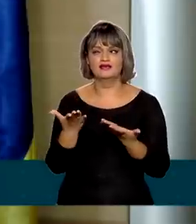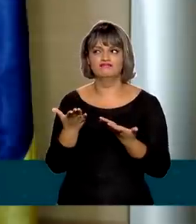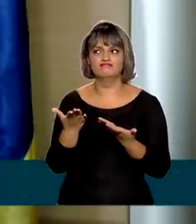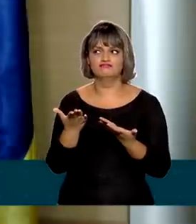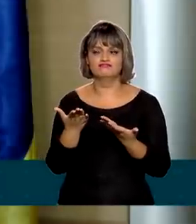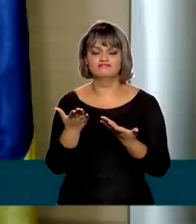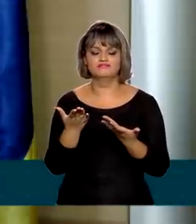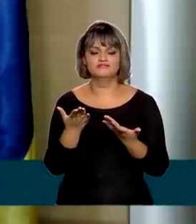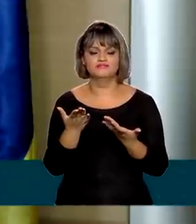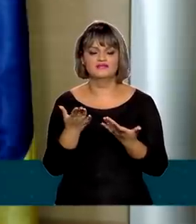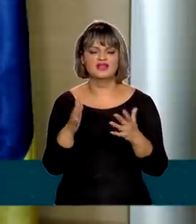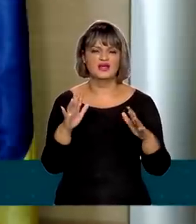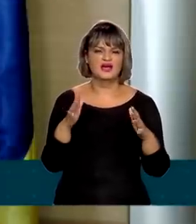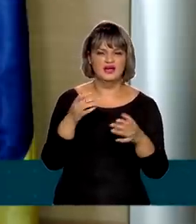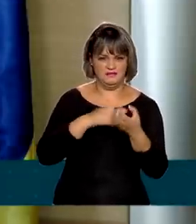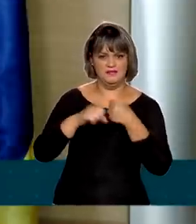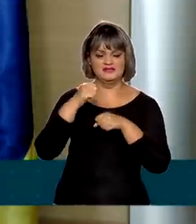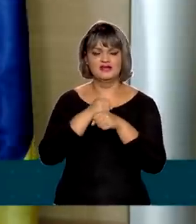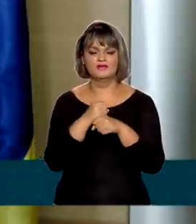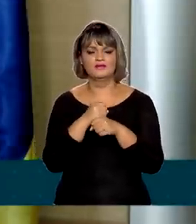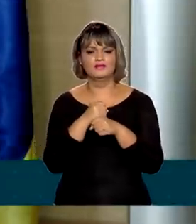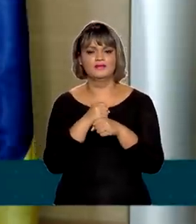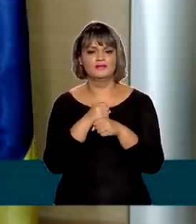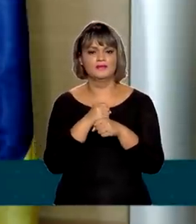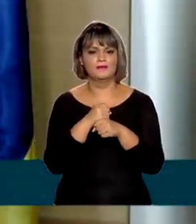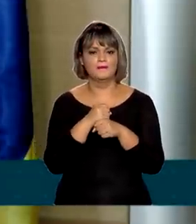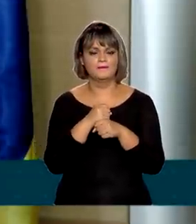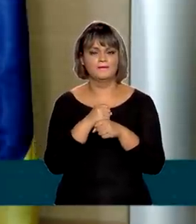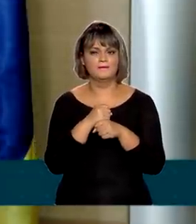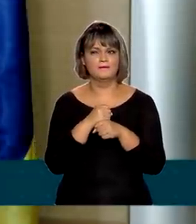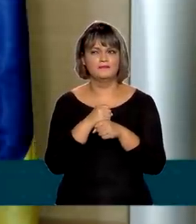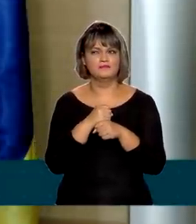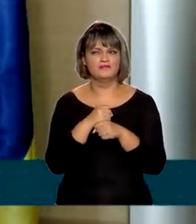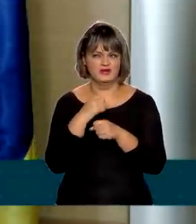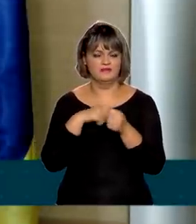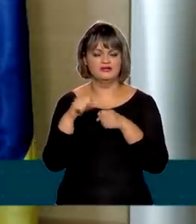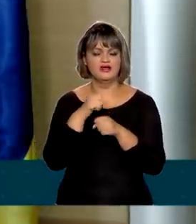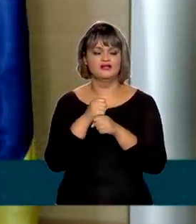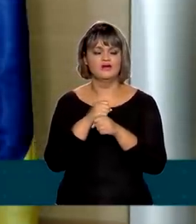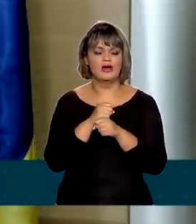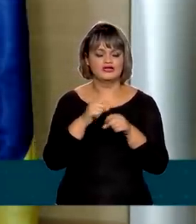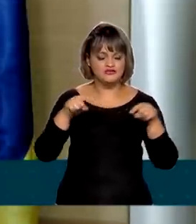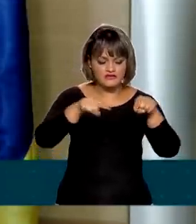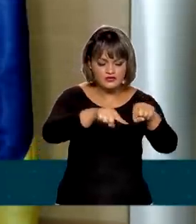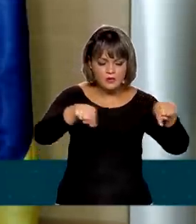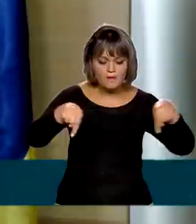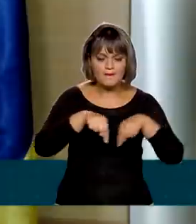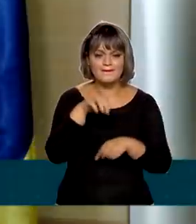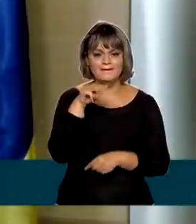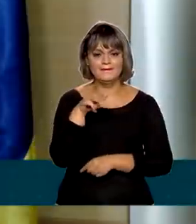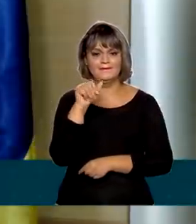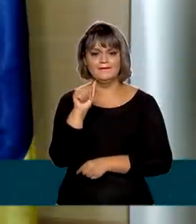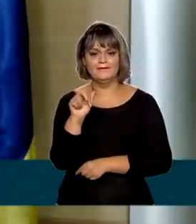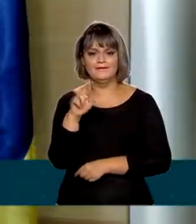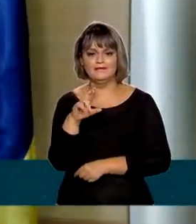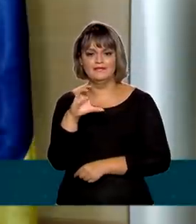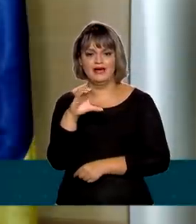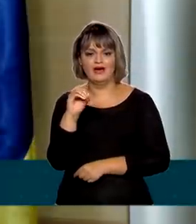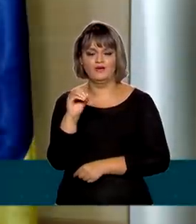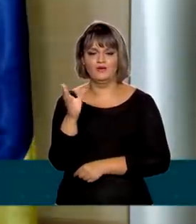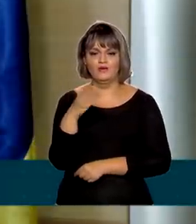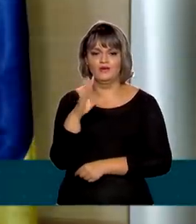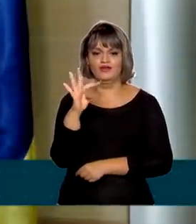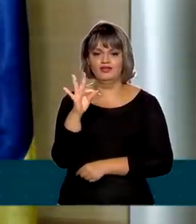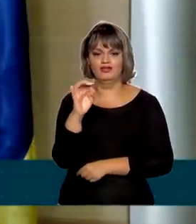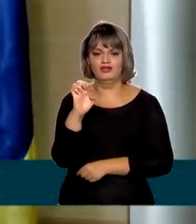em meados do ano passado, princípio do ano passado, um marco temporal, um novo marco